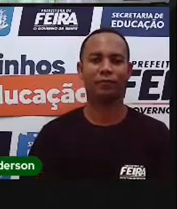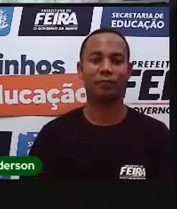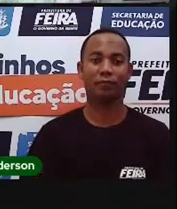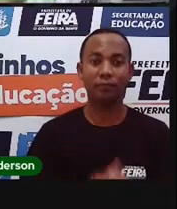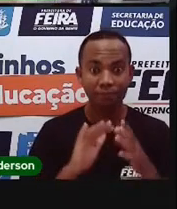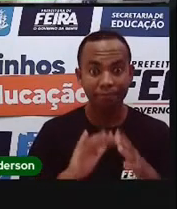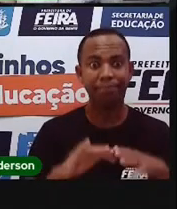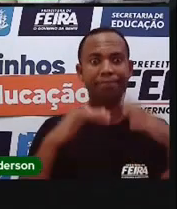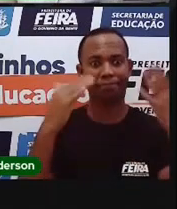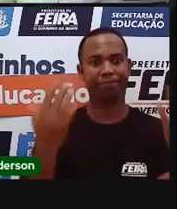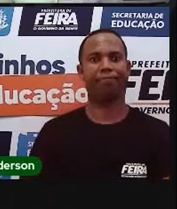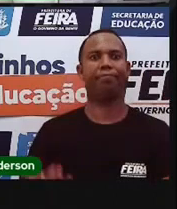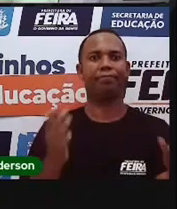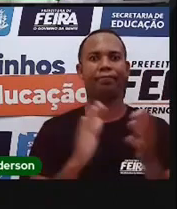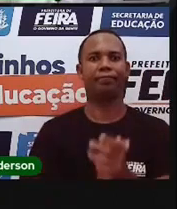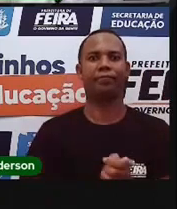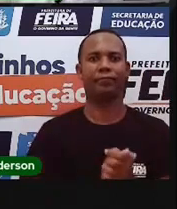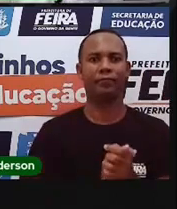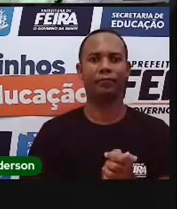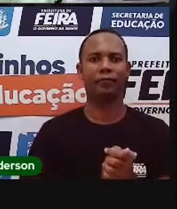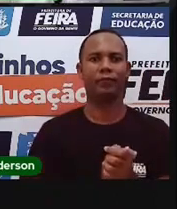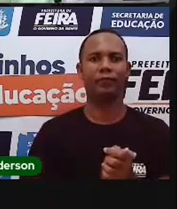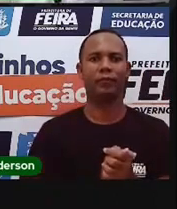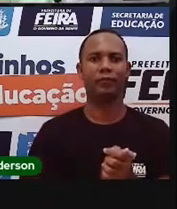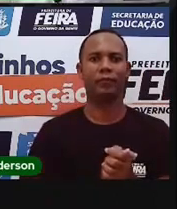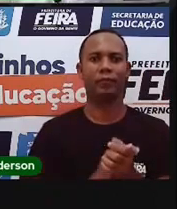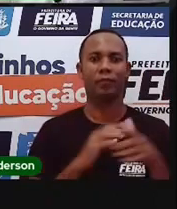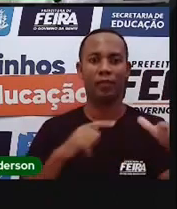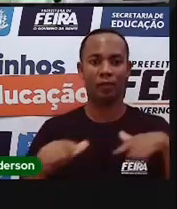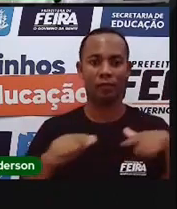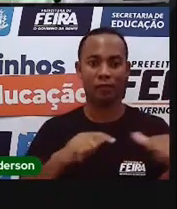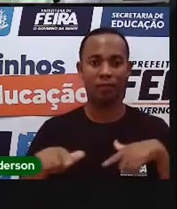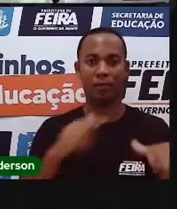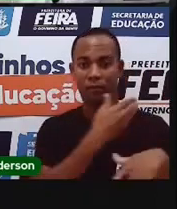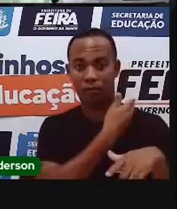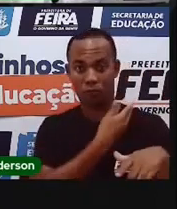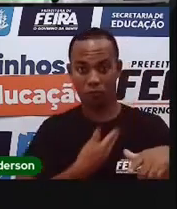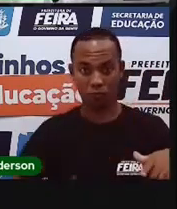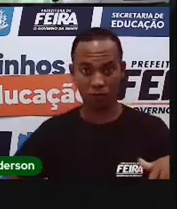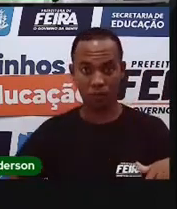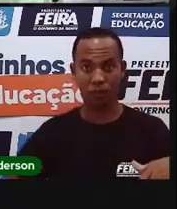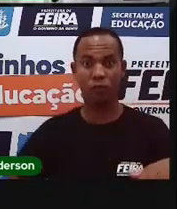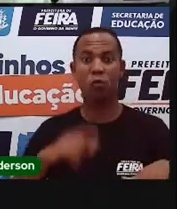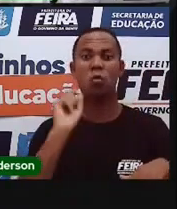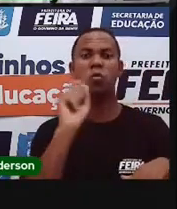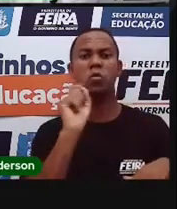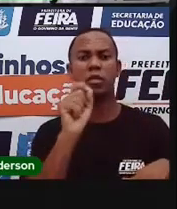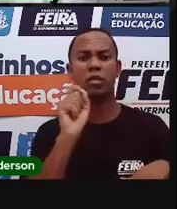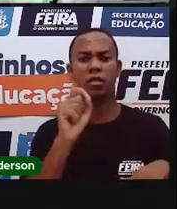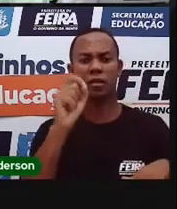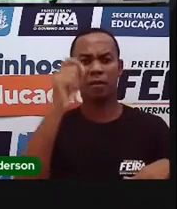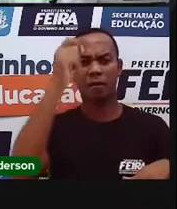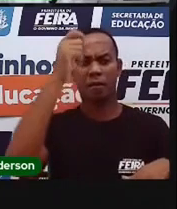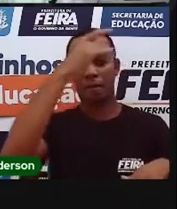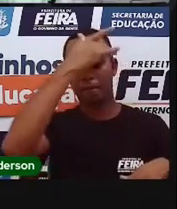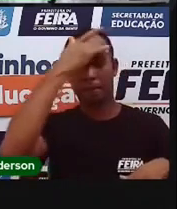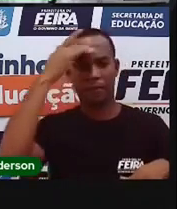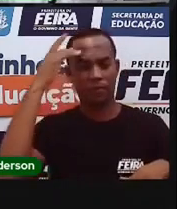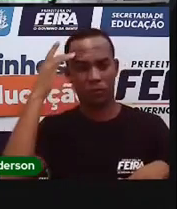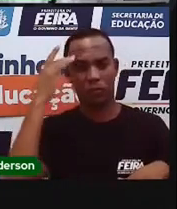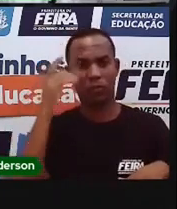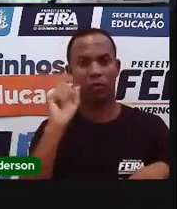Bom, os serviços públicos, né? São aqueles serviços prestados para a